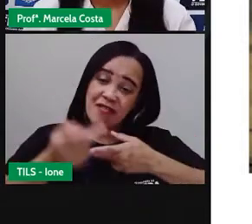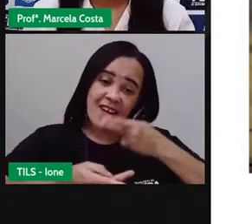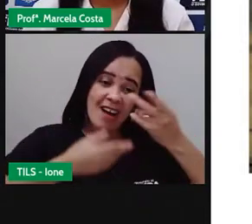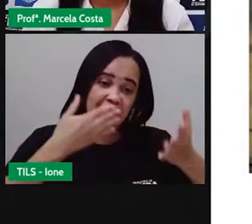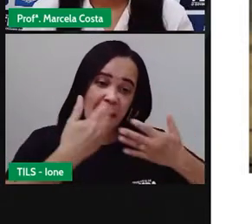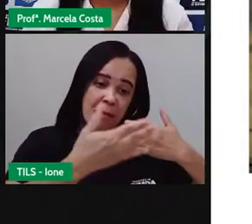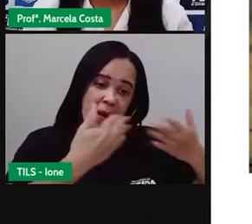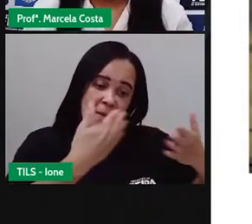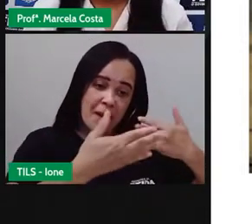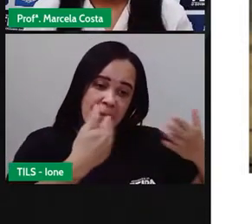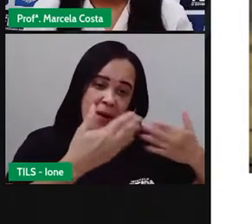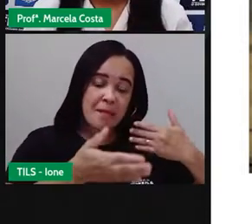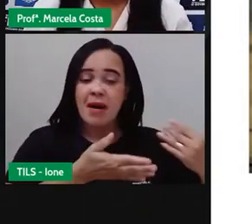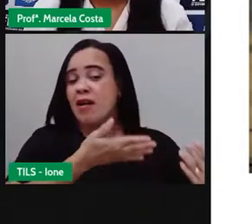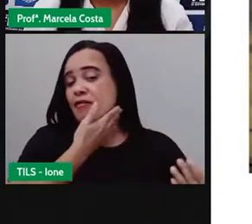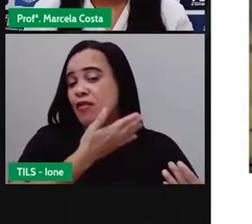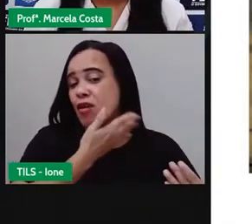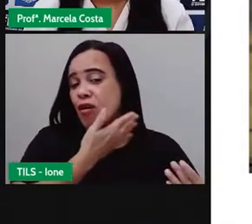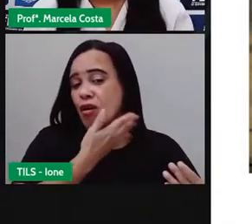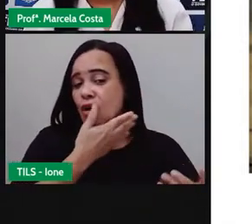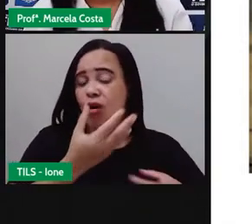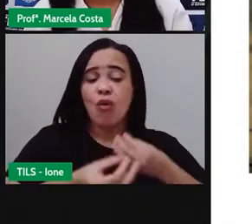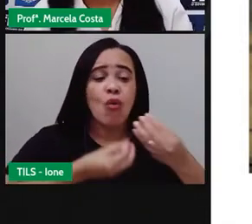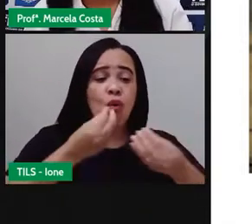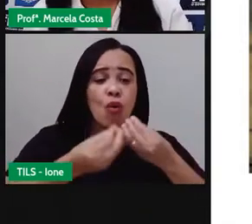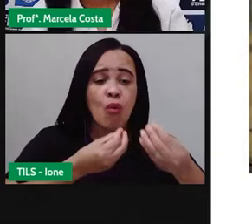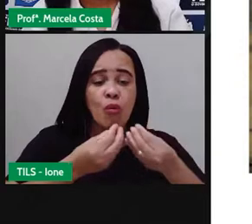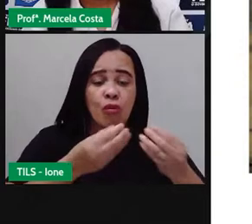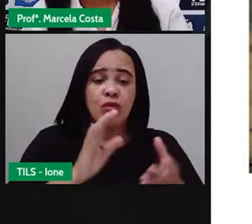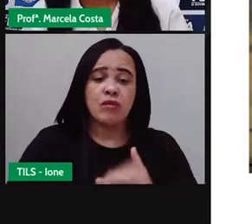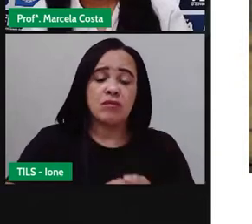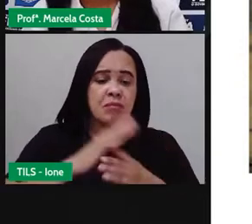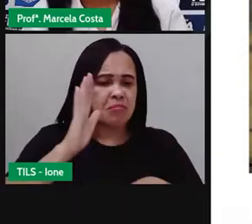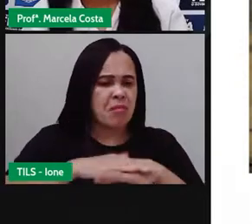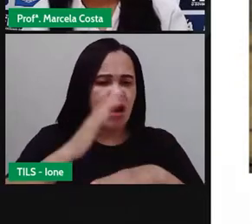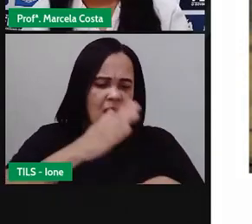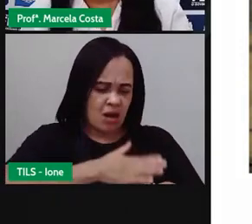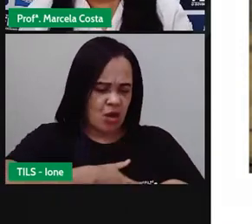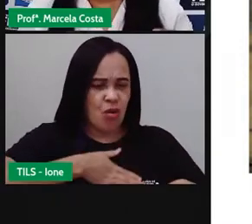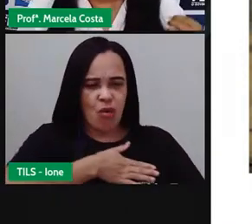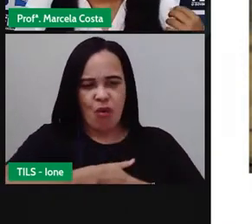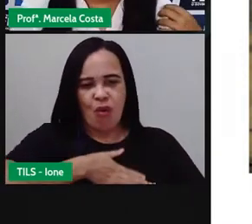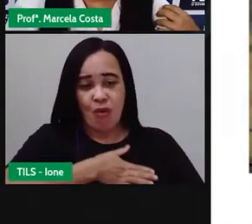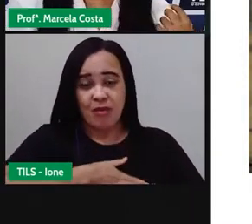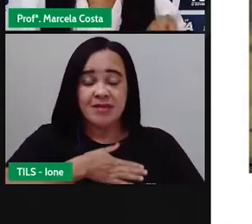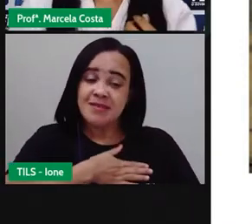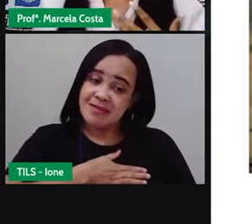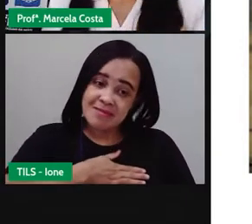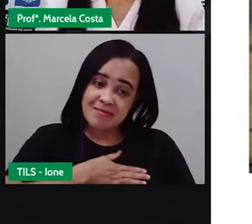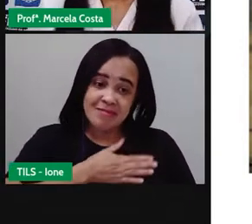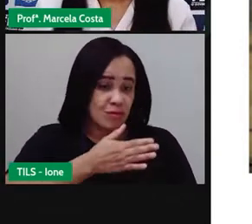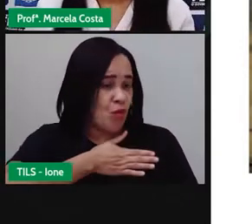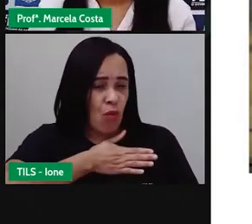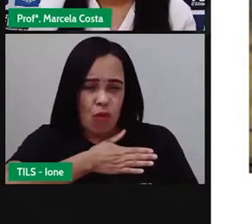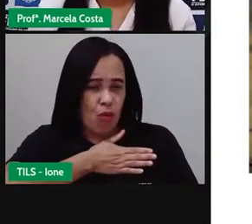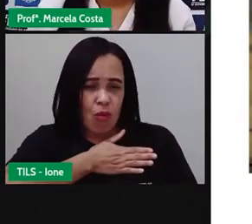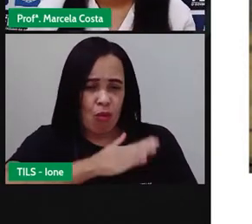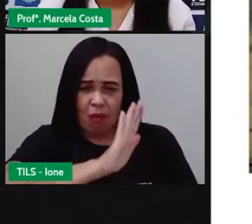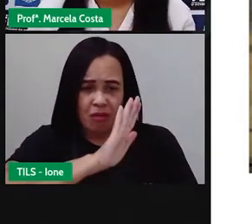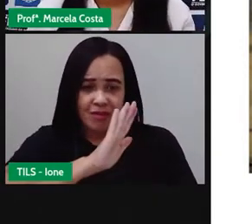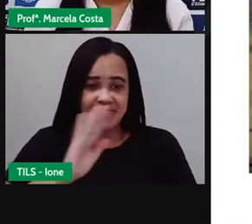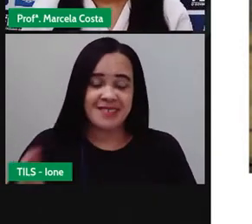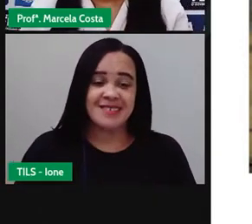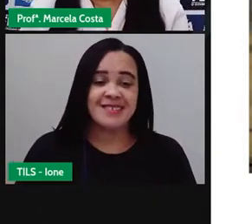o tom de voz, o que você mais gosta, o que você não gosta,